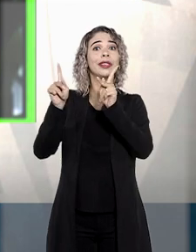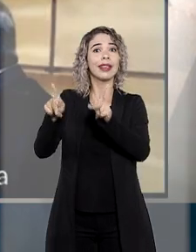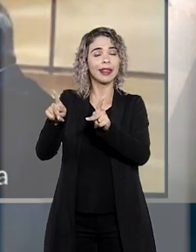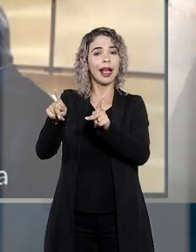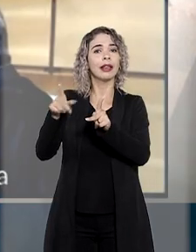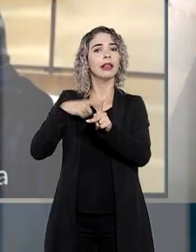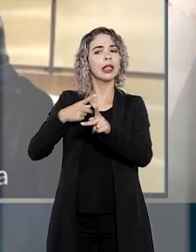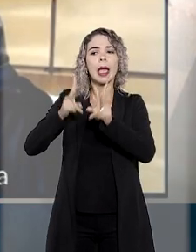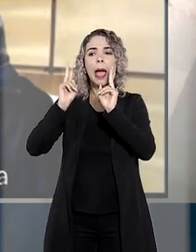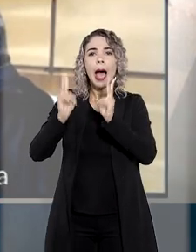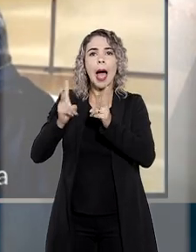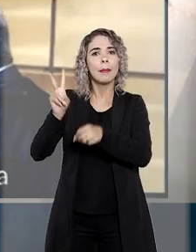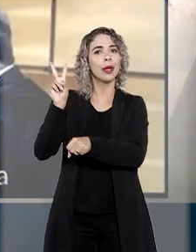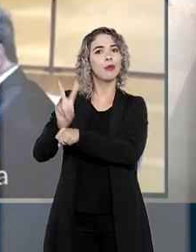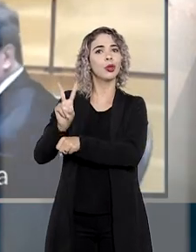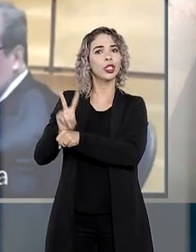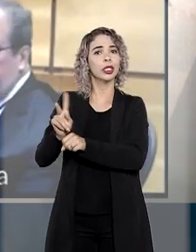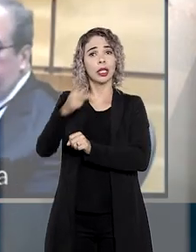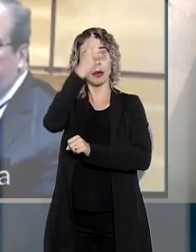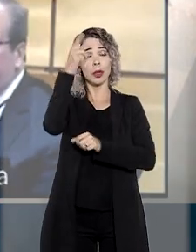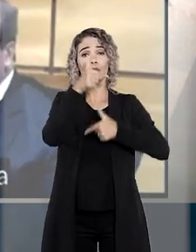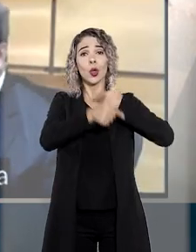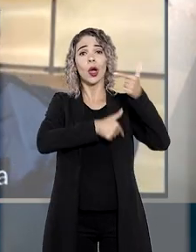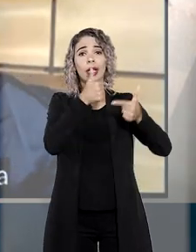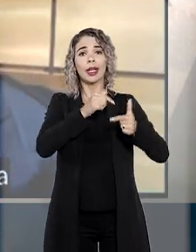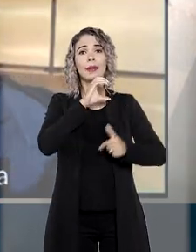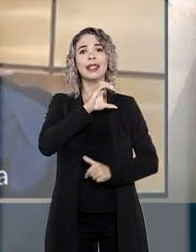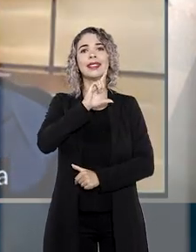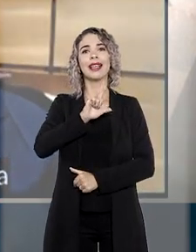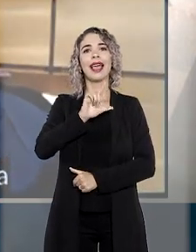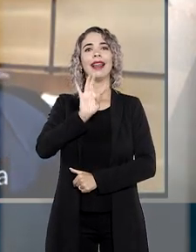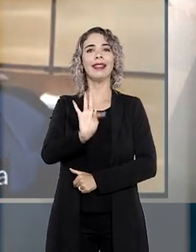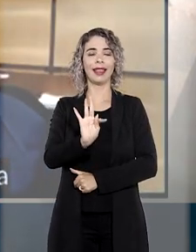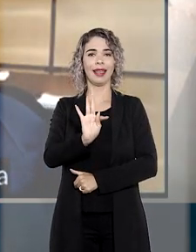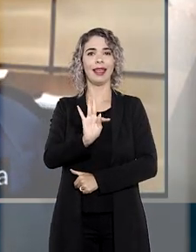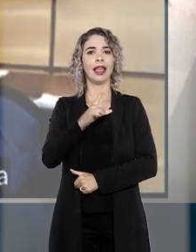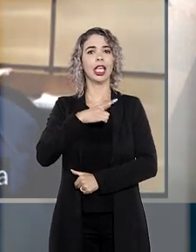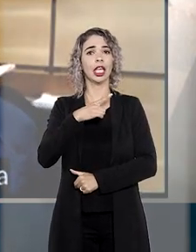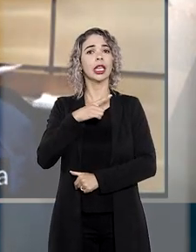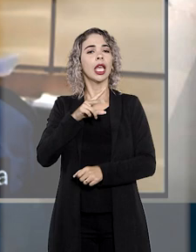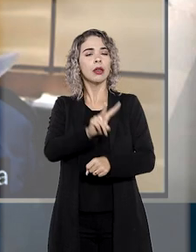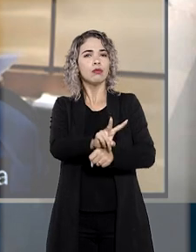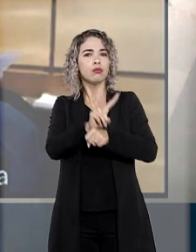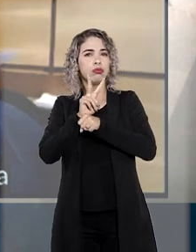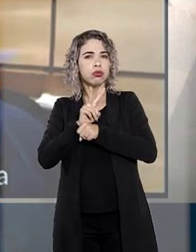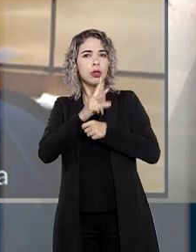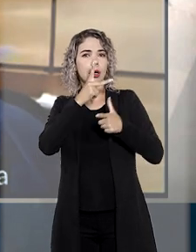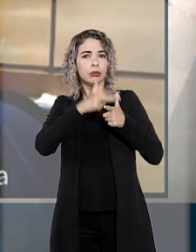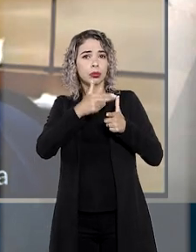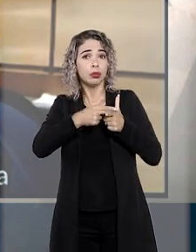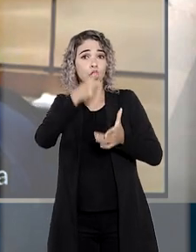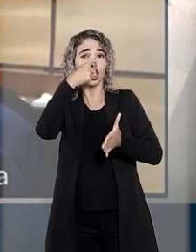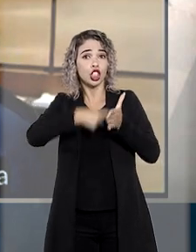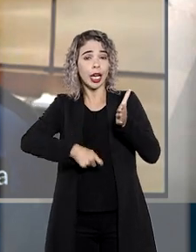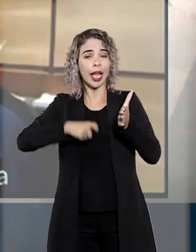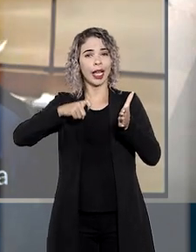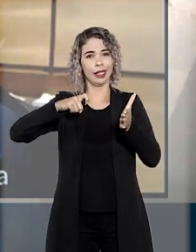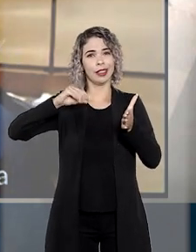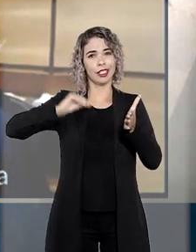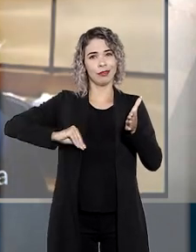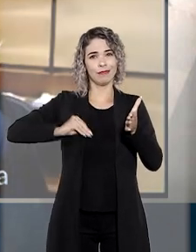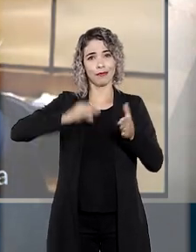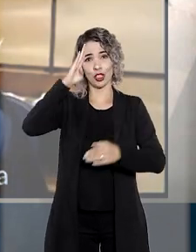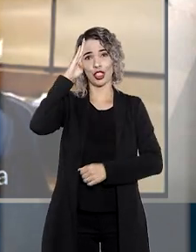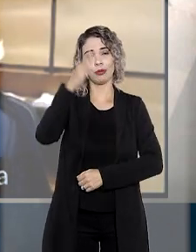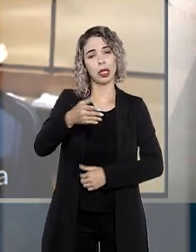-empregado aposentado a mesma proteção dada ao empregado regido pela CLT, que contrai o crédito consignado com desconto em